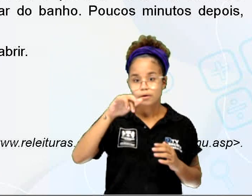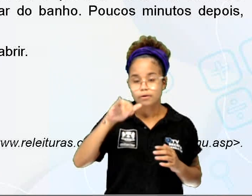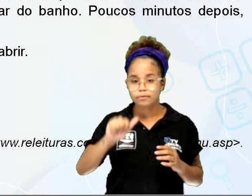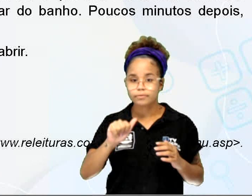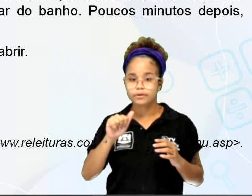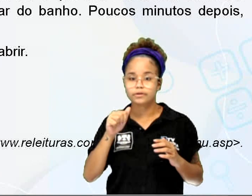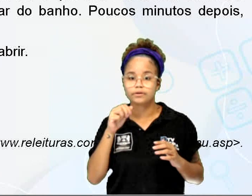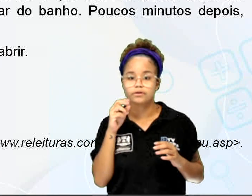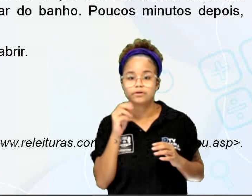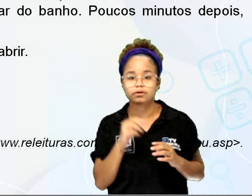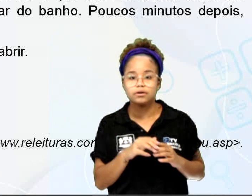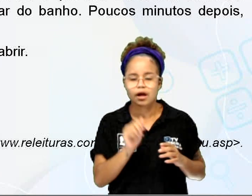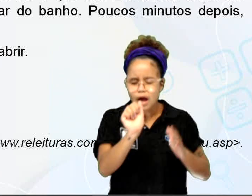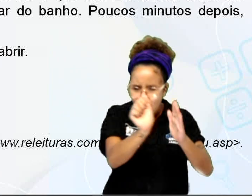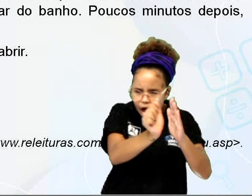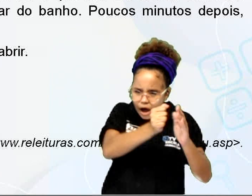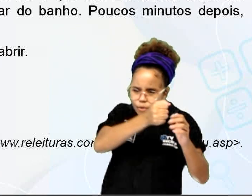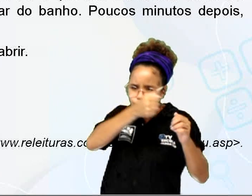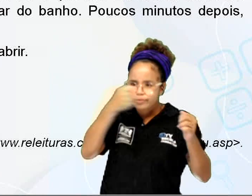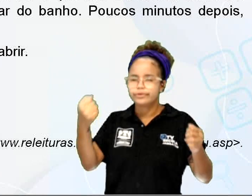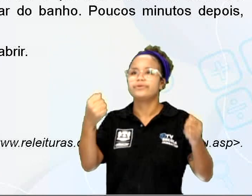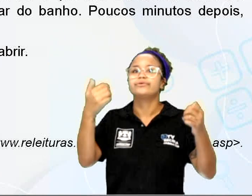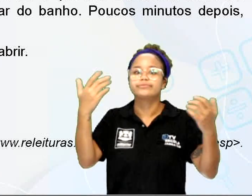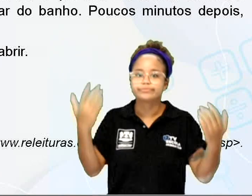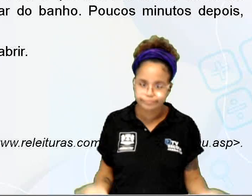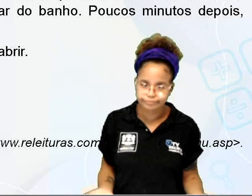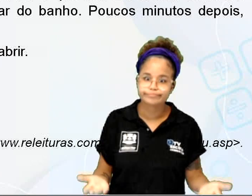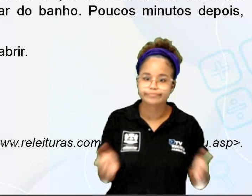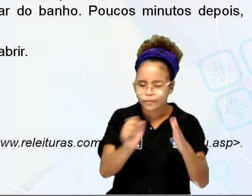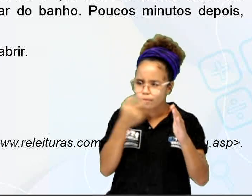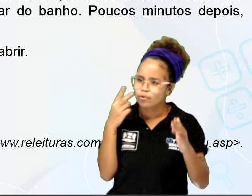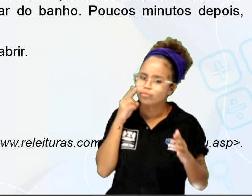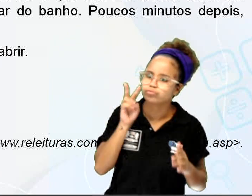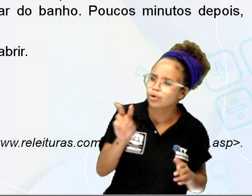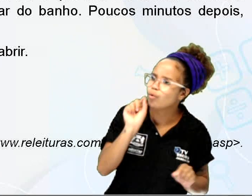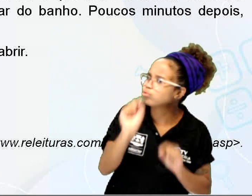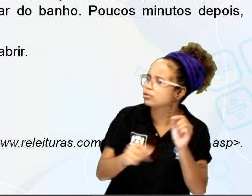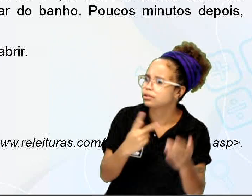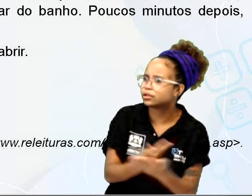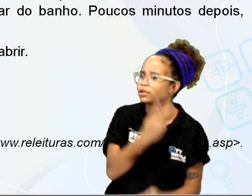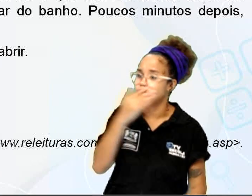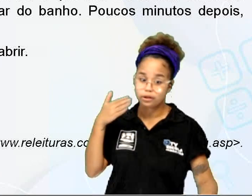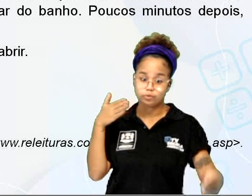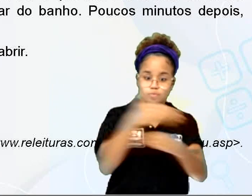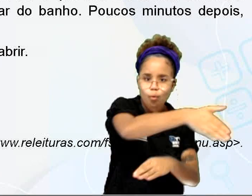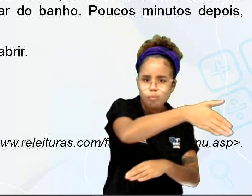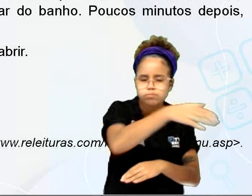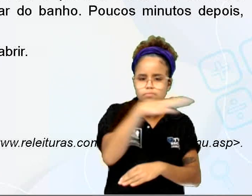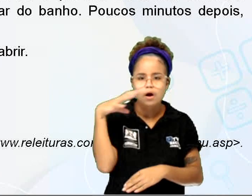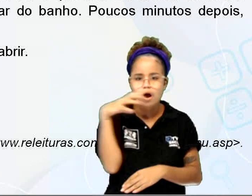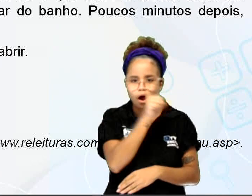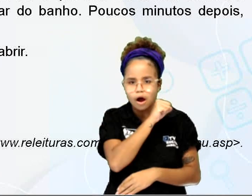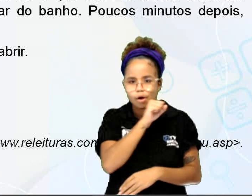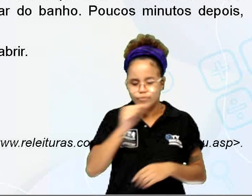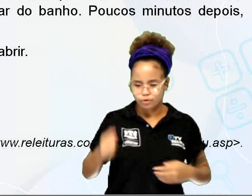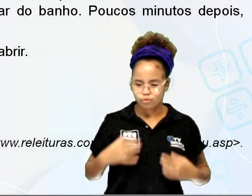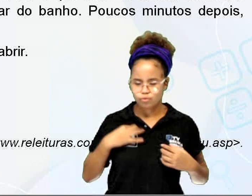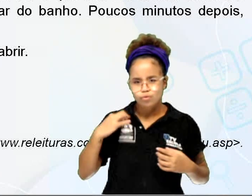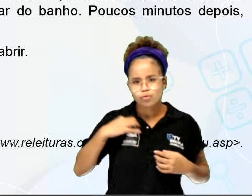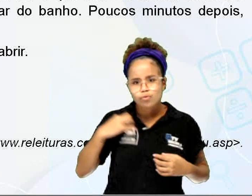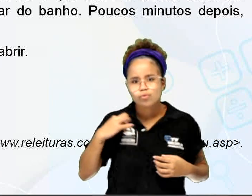esposa do infeliz, abriu finalmente a porta para ver o que era. Ele entrou como um foguete e vestiu-se